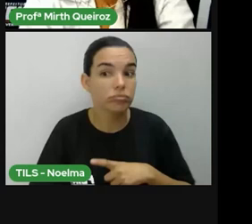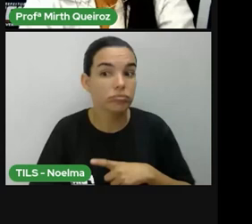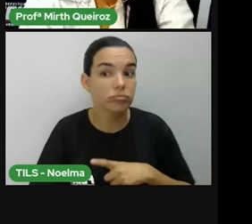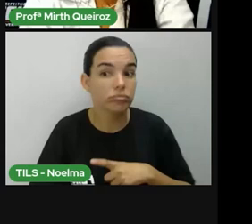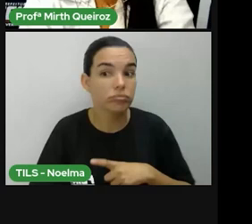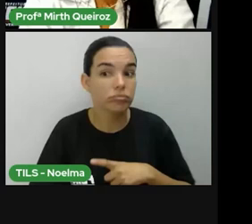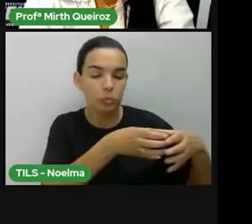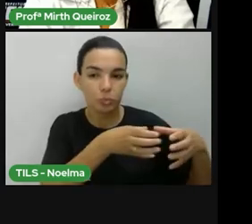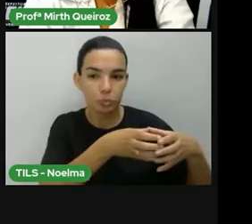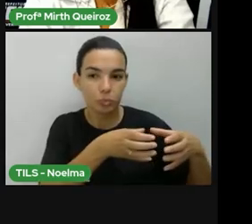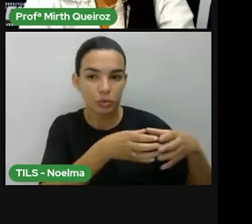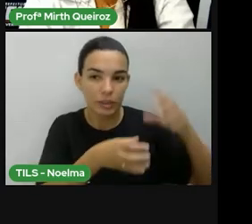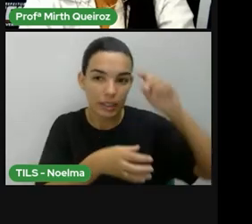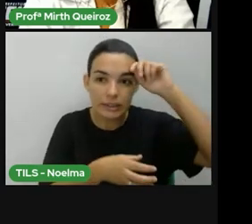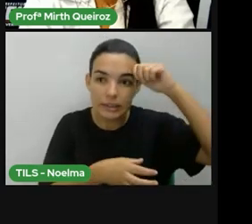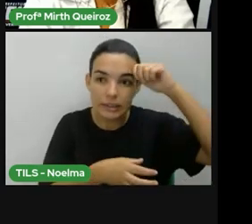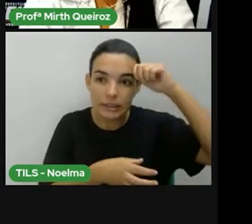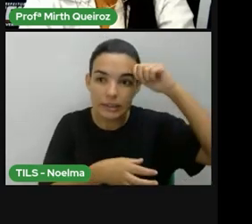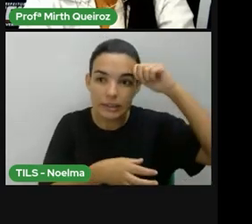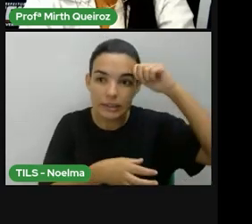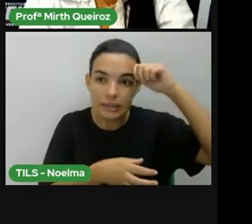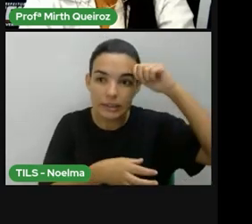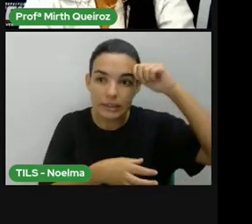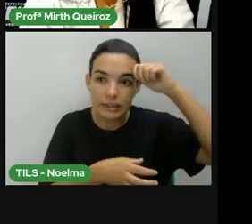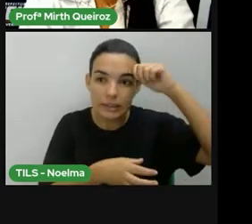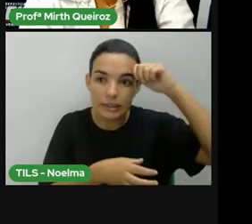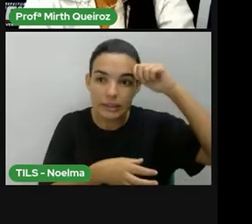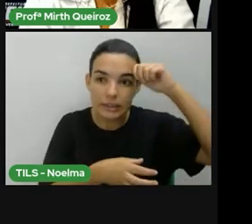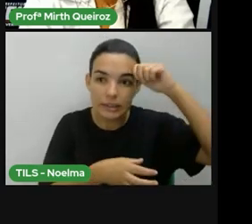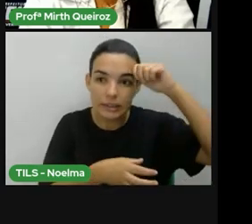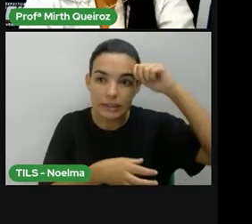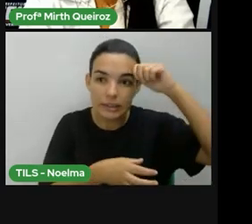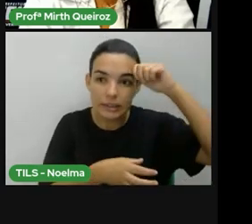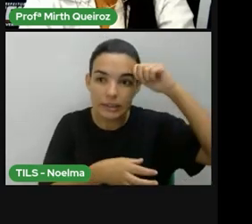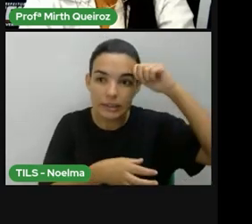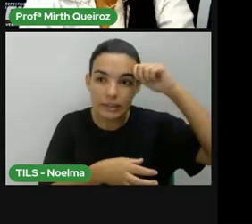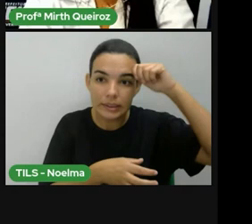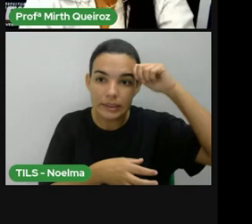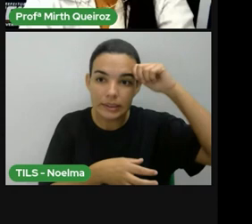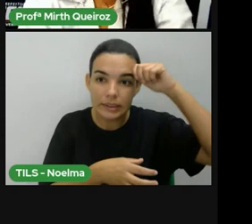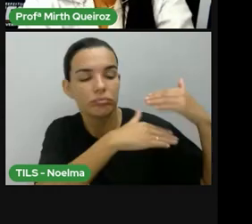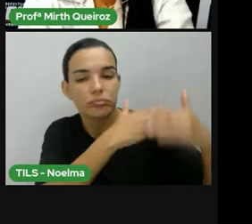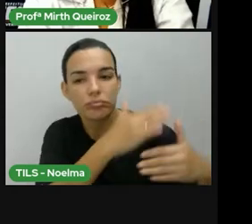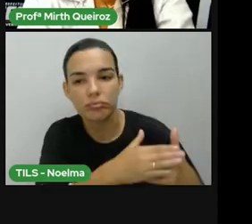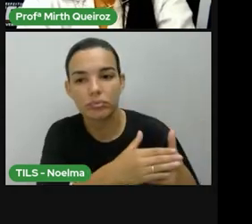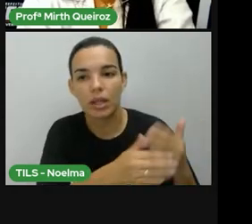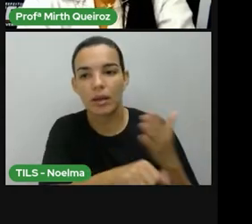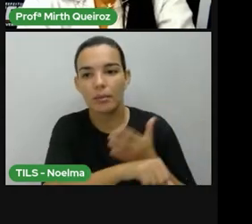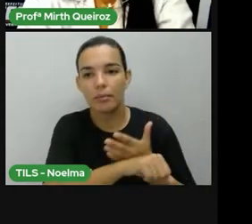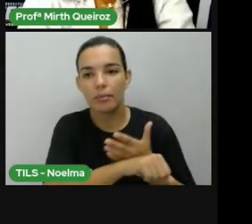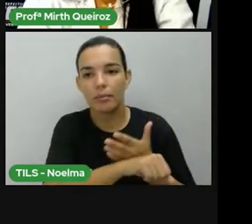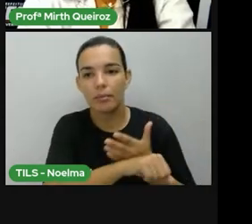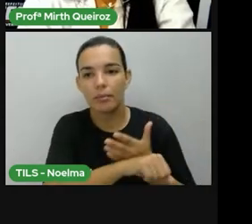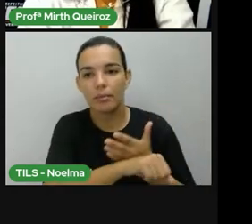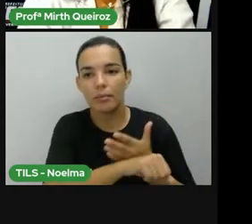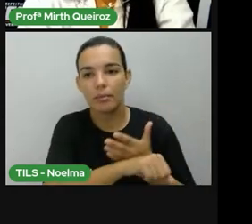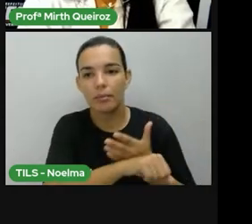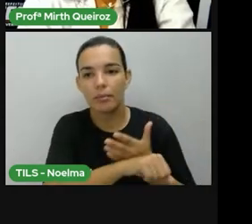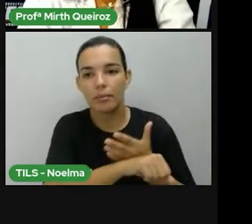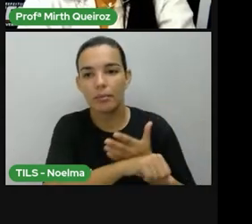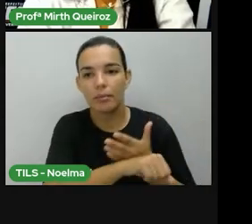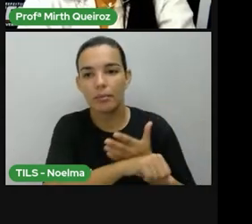e nelas se encontram uma rica cultura, baseada na ancestralidade negra, indígena e branca. No entanto,